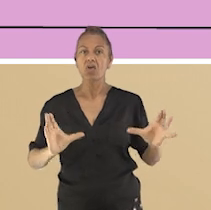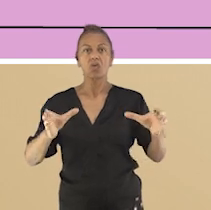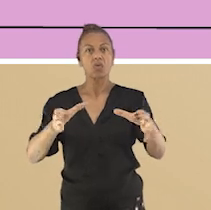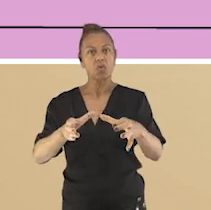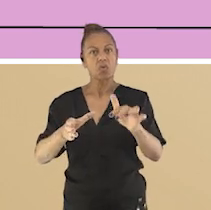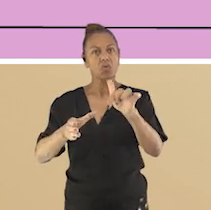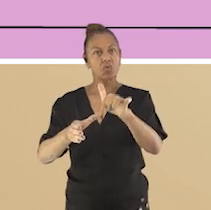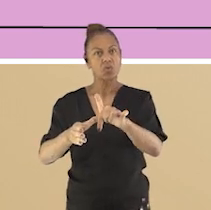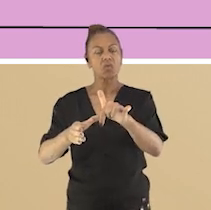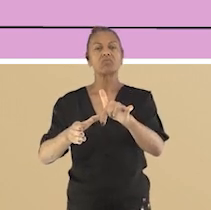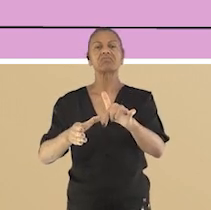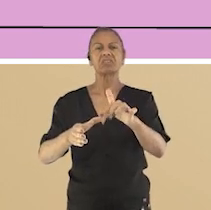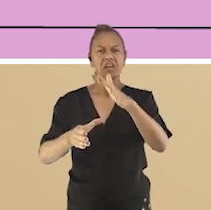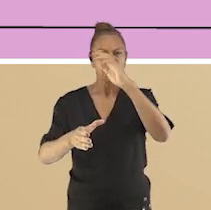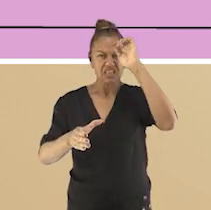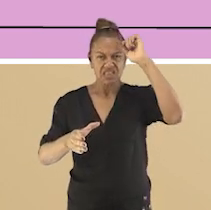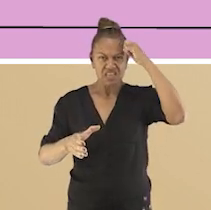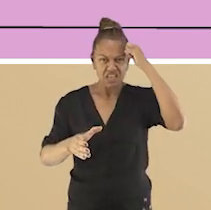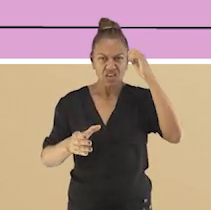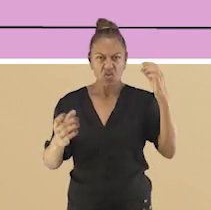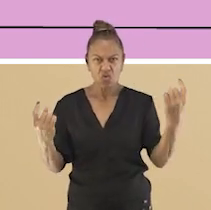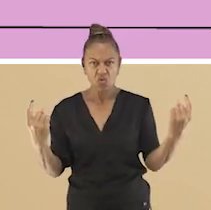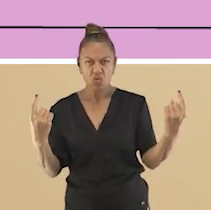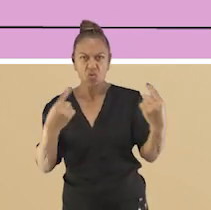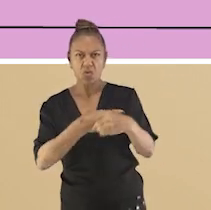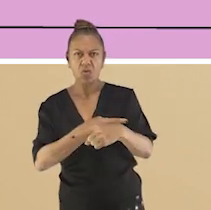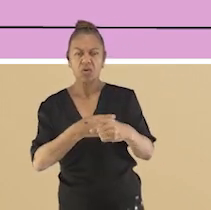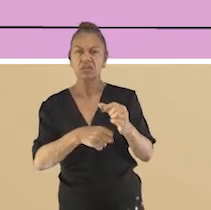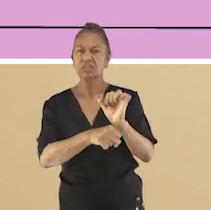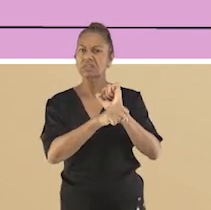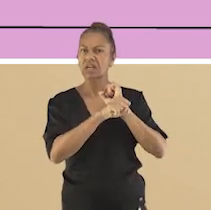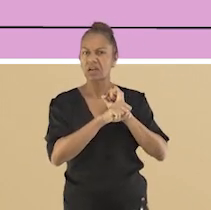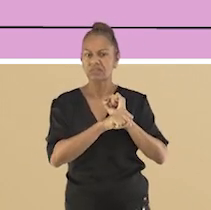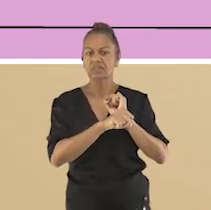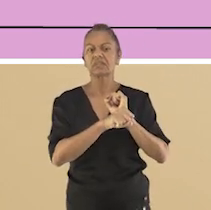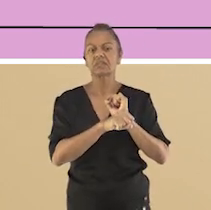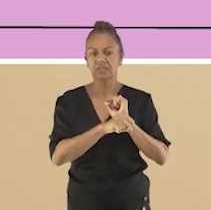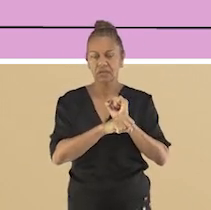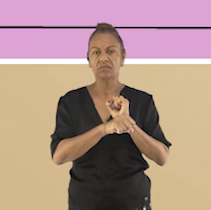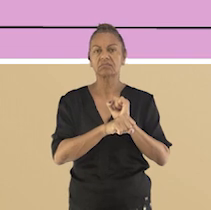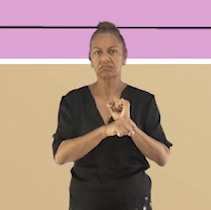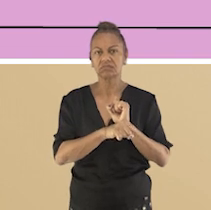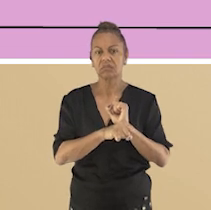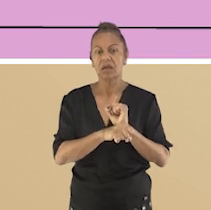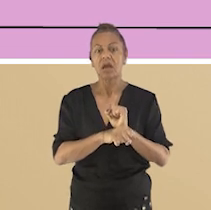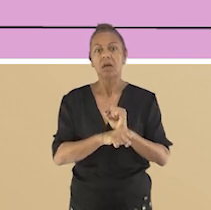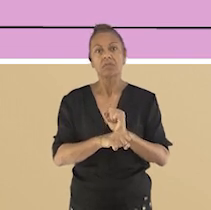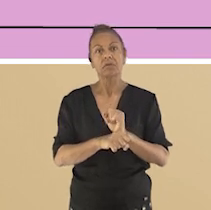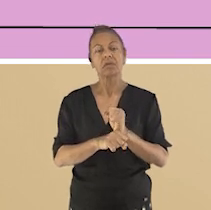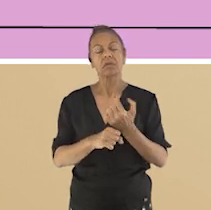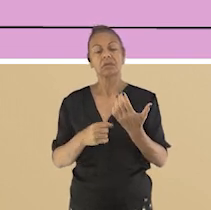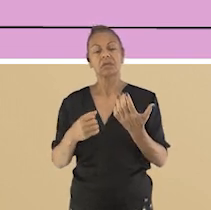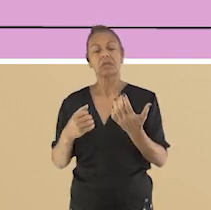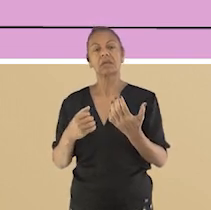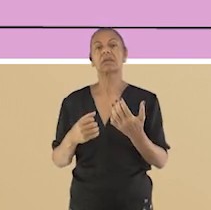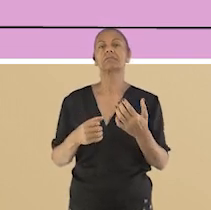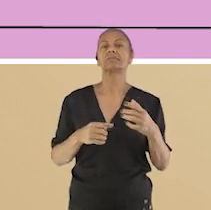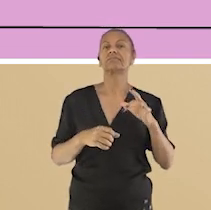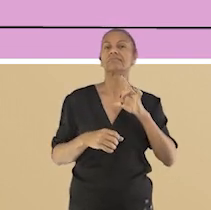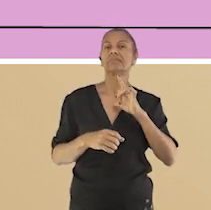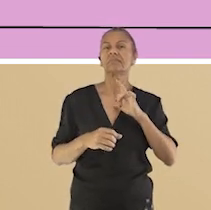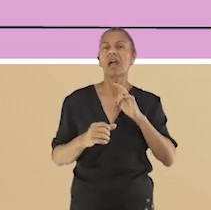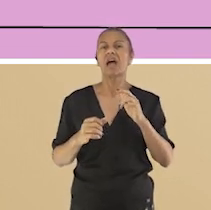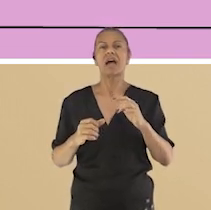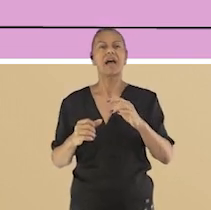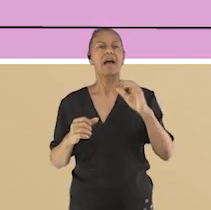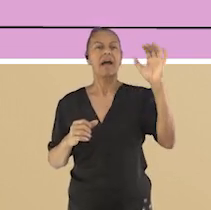da resistência dos negros contra a escravidão no Brasil. Nos seus ritos e mitos, pouco se fala da história da